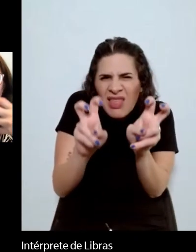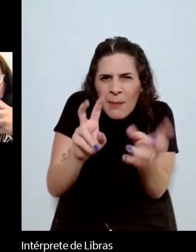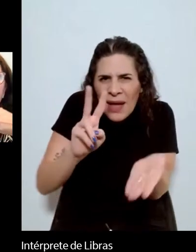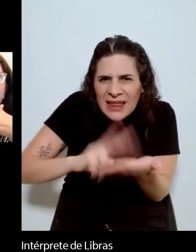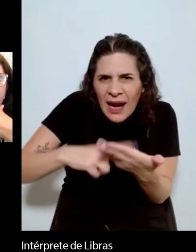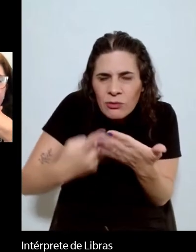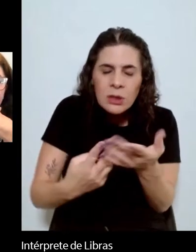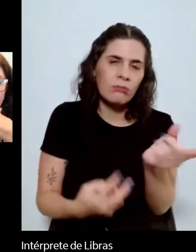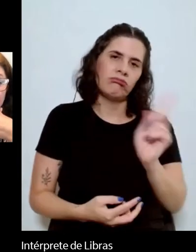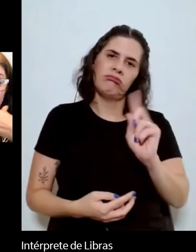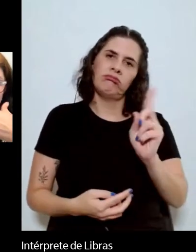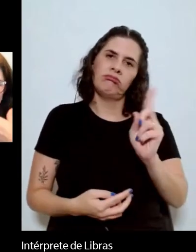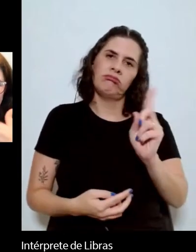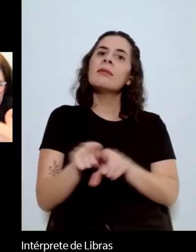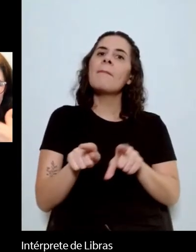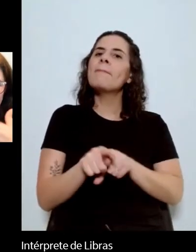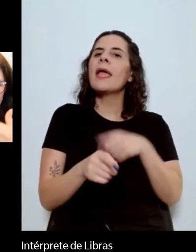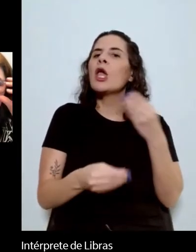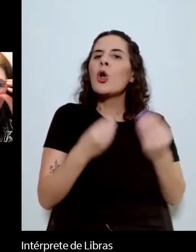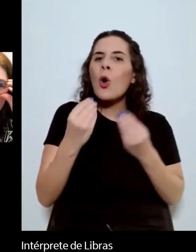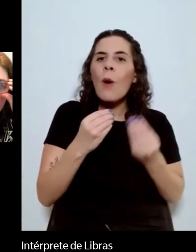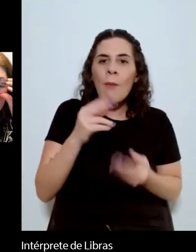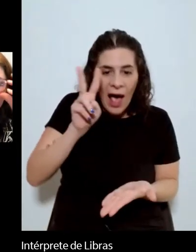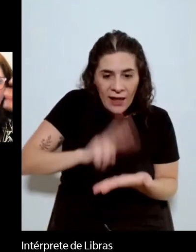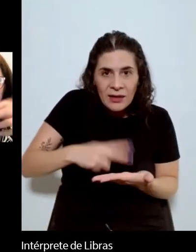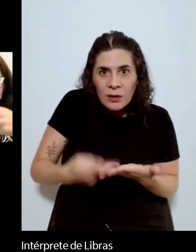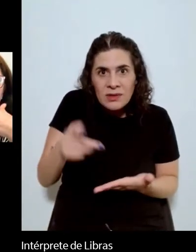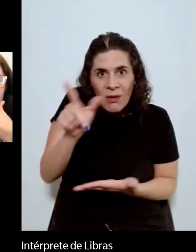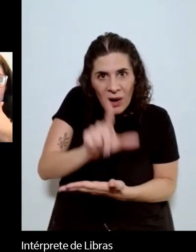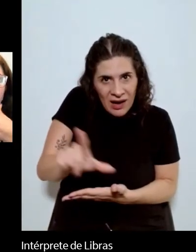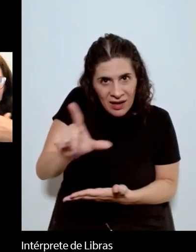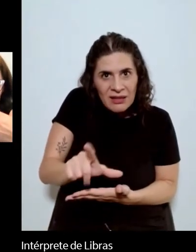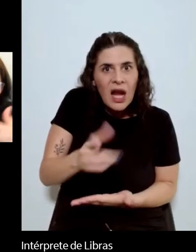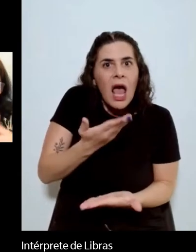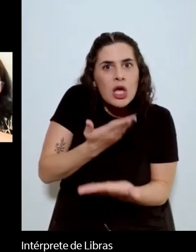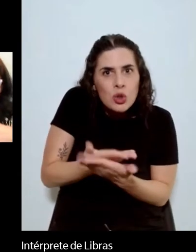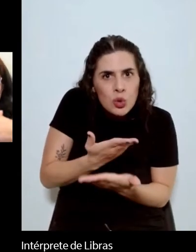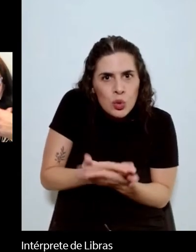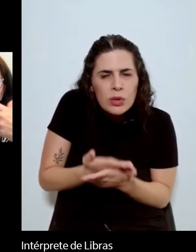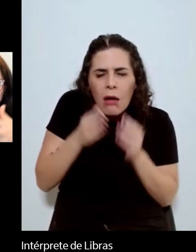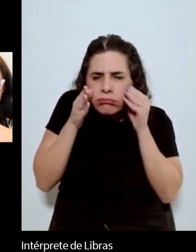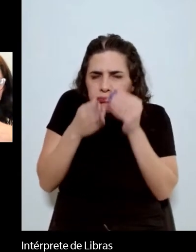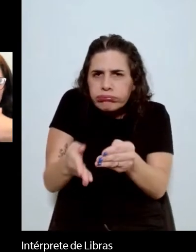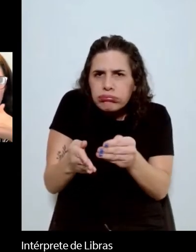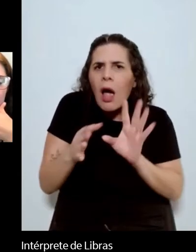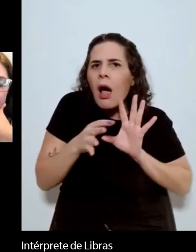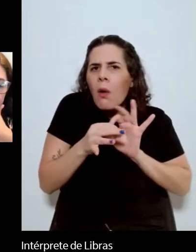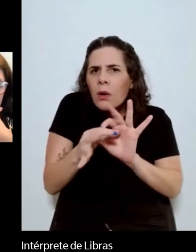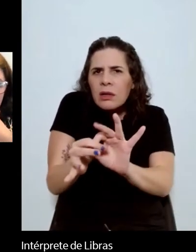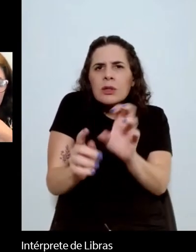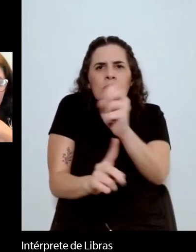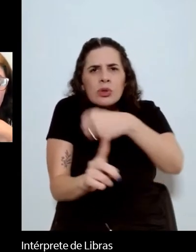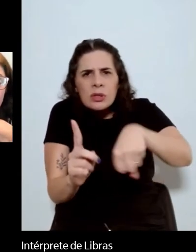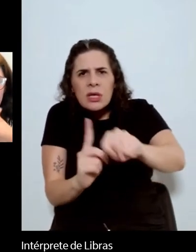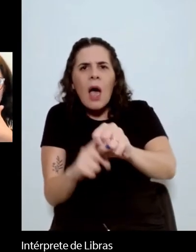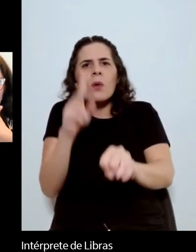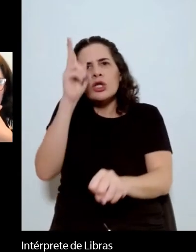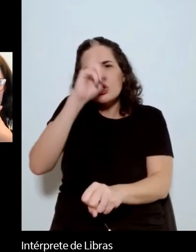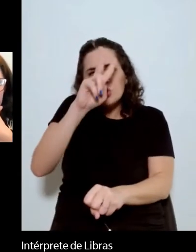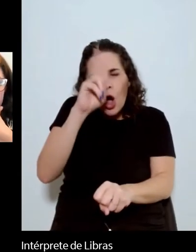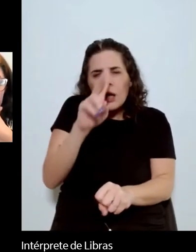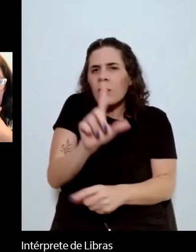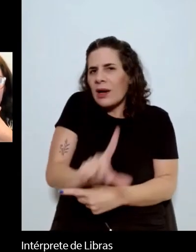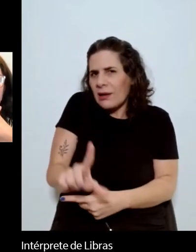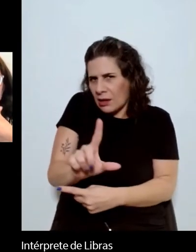mas como, através da tradução literária, estudar o contexto social, histórico e